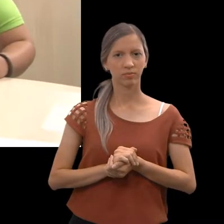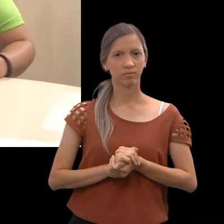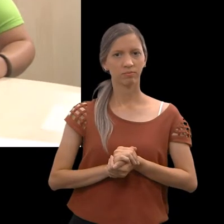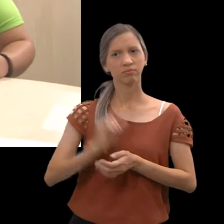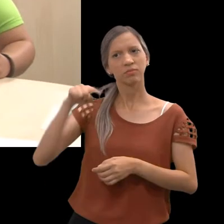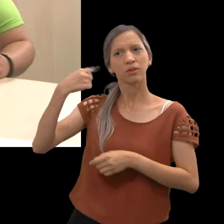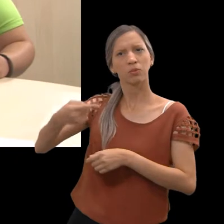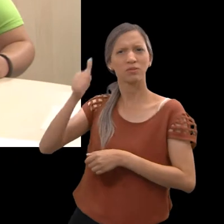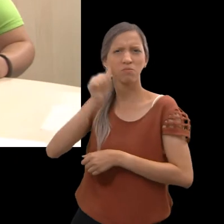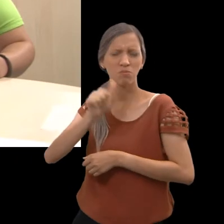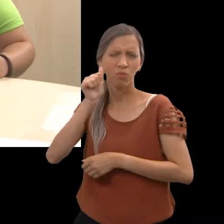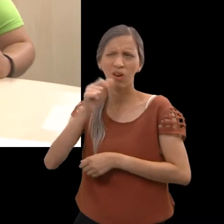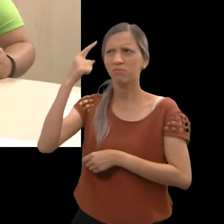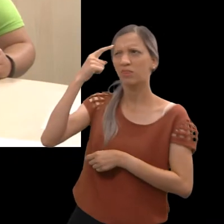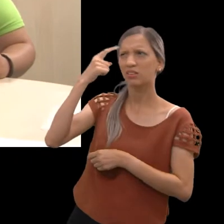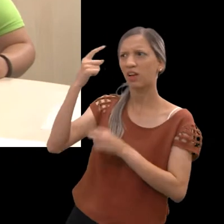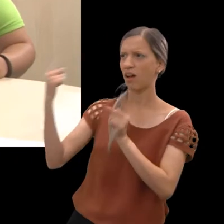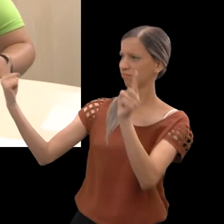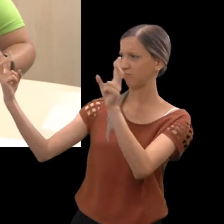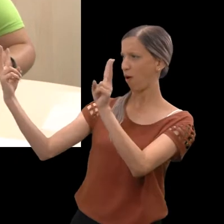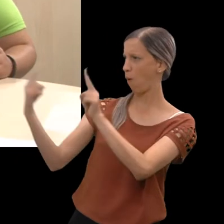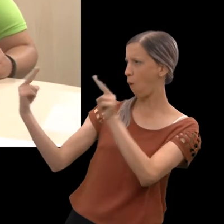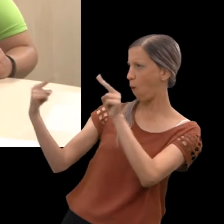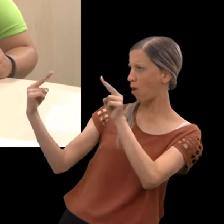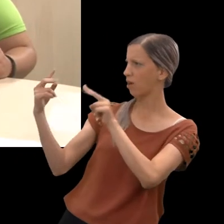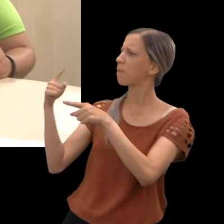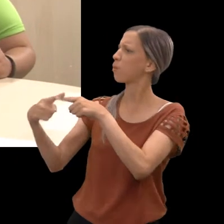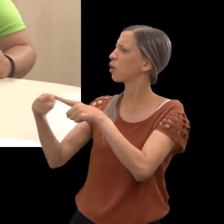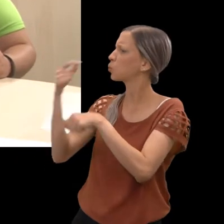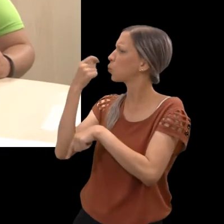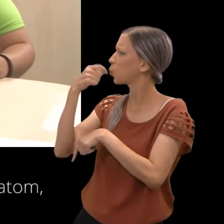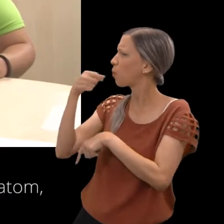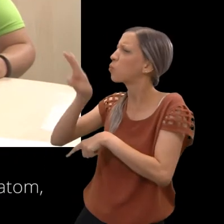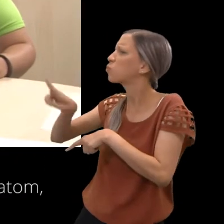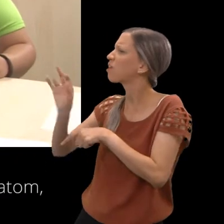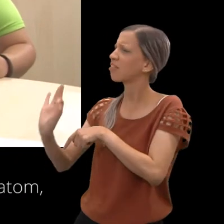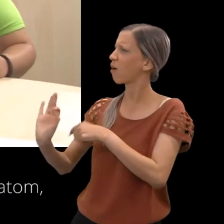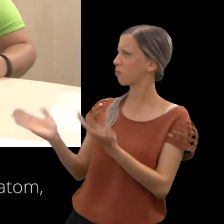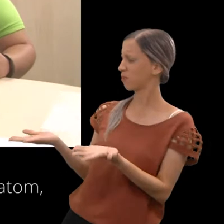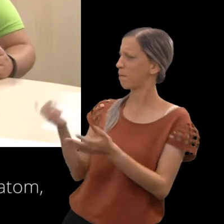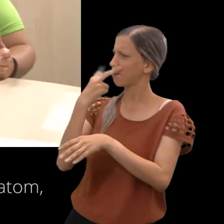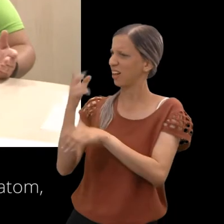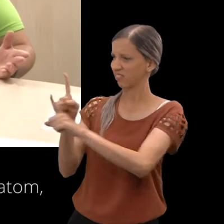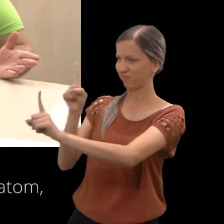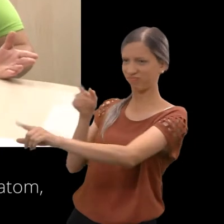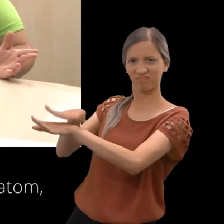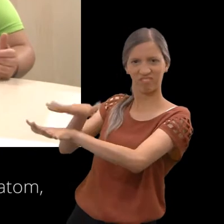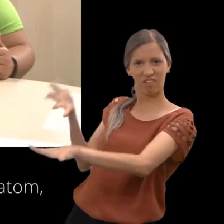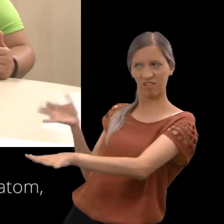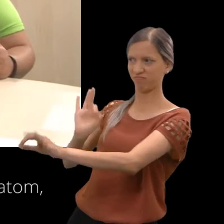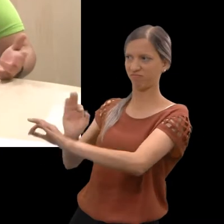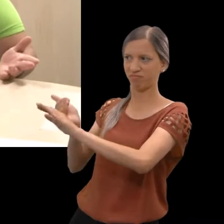Vai chegar um momento que a mulher olha uma para a cara da outra e fala, Ah, mas por que tu não usando batom? Tá entendendo? E ela passa a excluir aquela